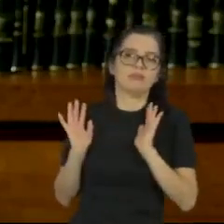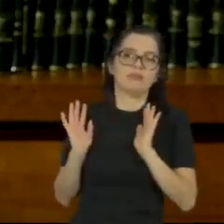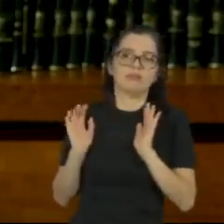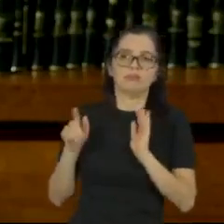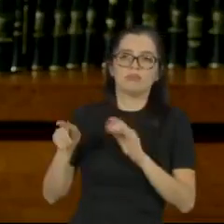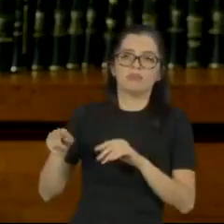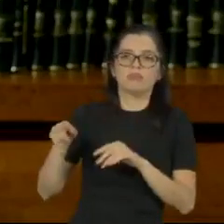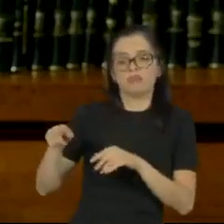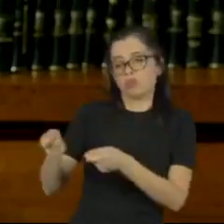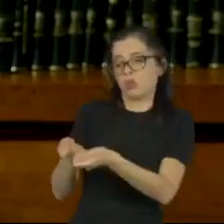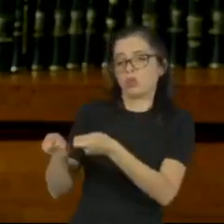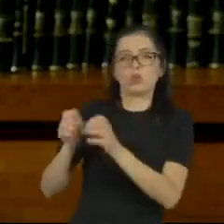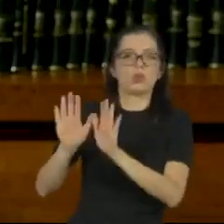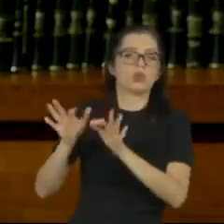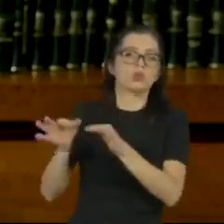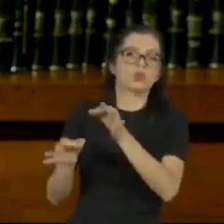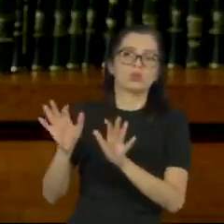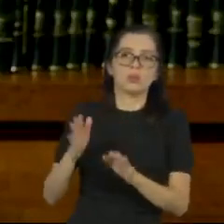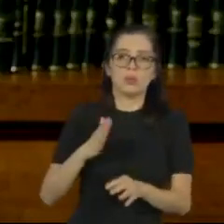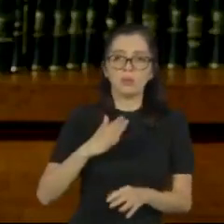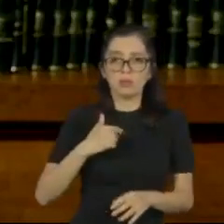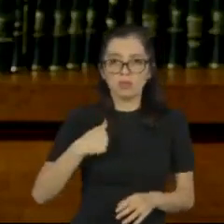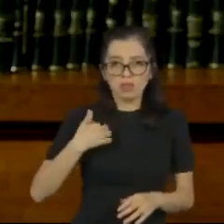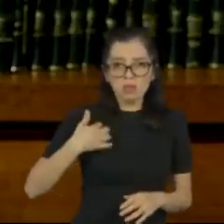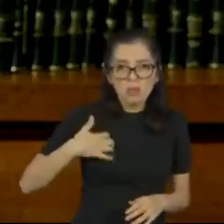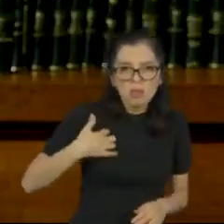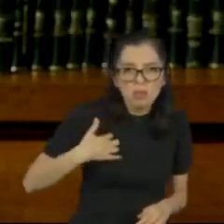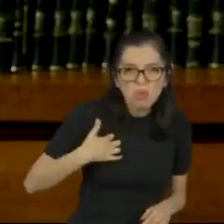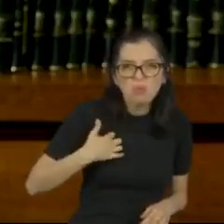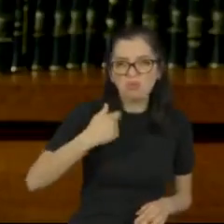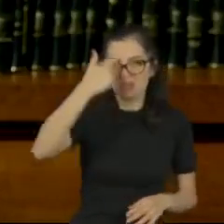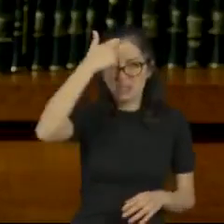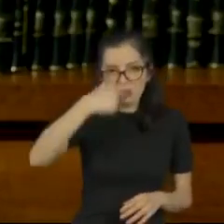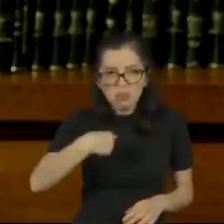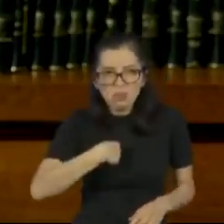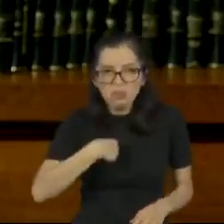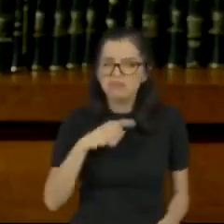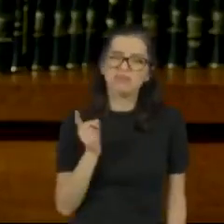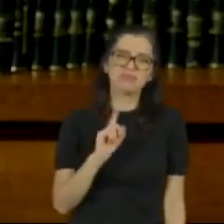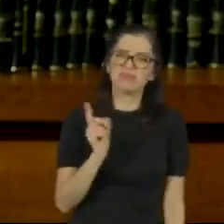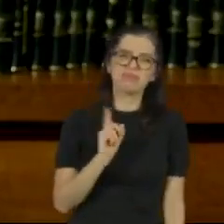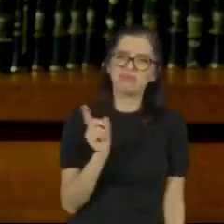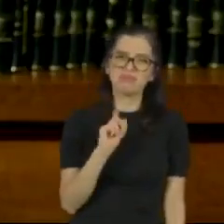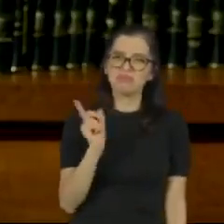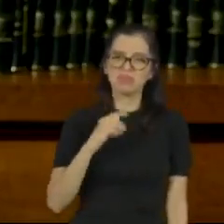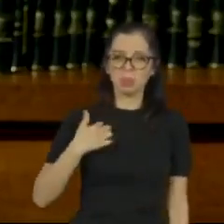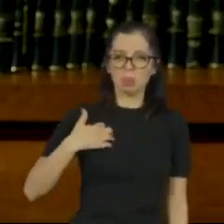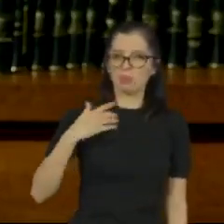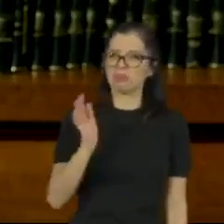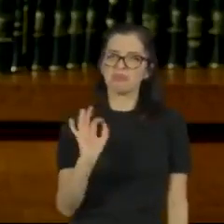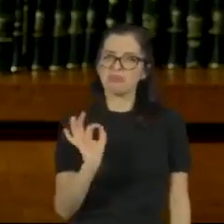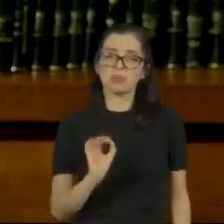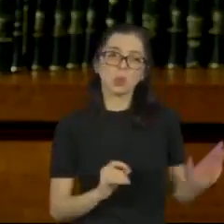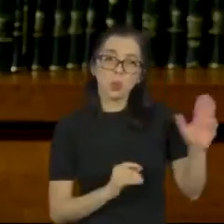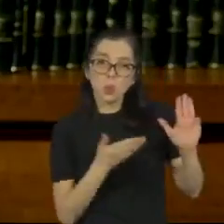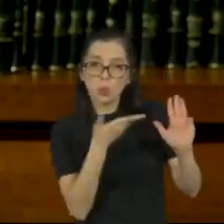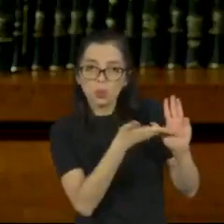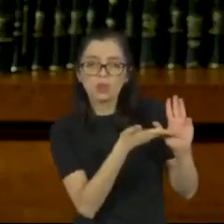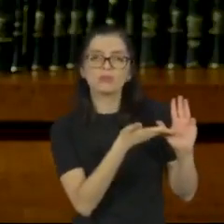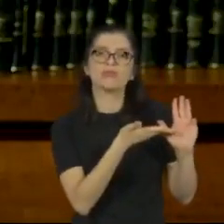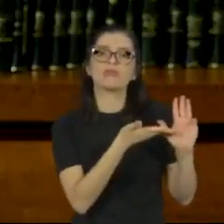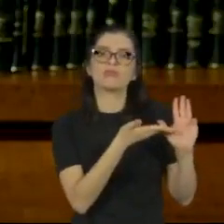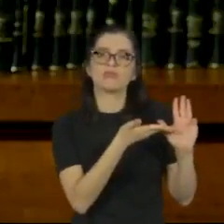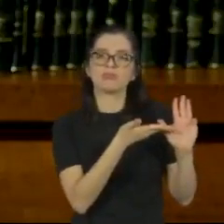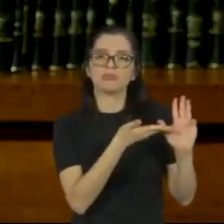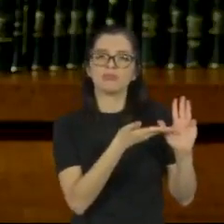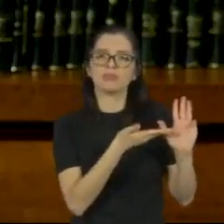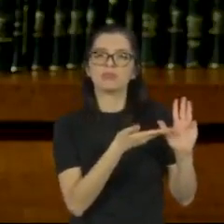Agora, eu não tenho ressentimento, não é do meu temperamento ter ressentimentos. Com relação ao Lula, o Lula é mais personalista do que eu costumo ser.